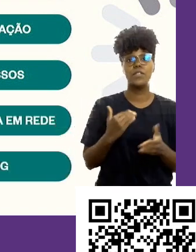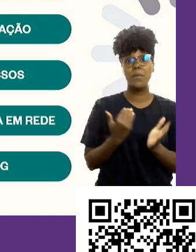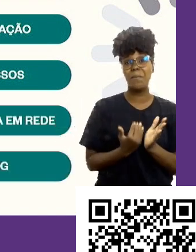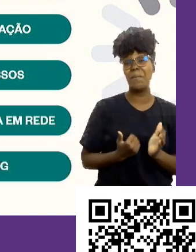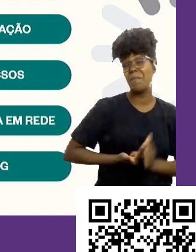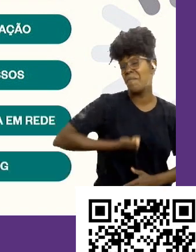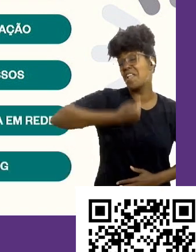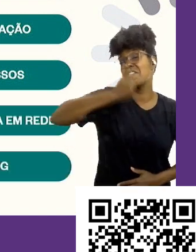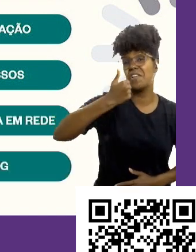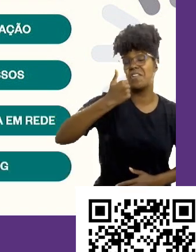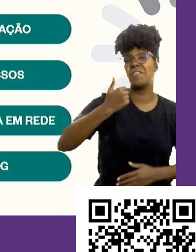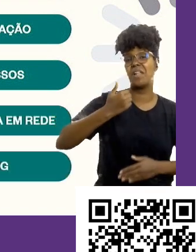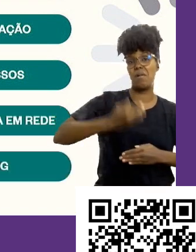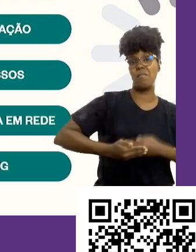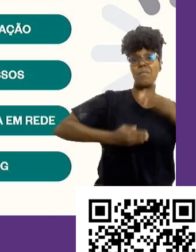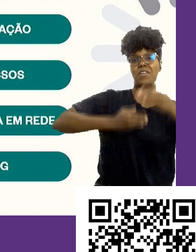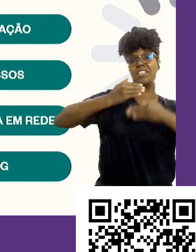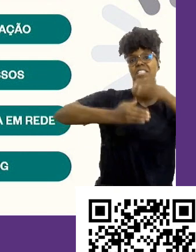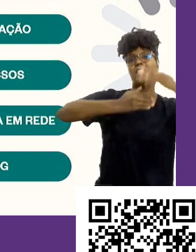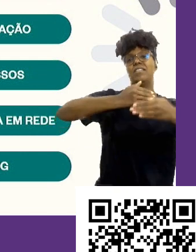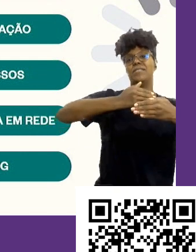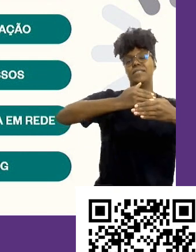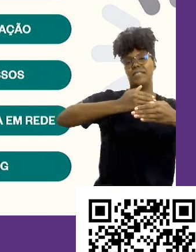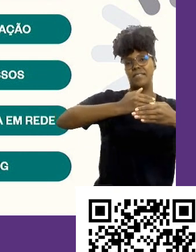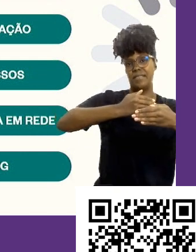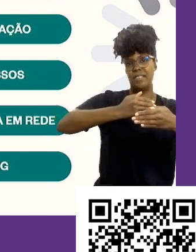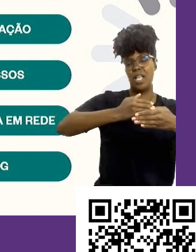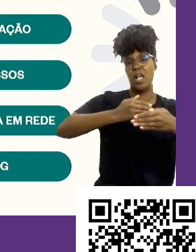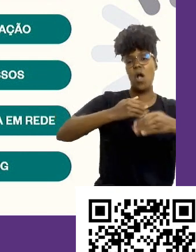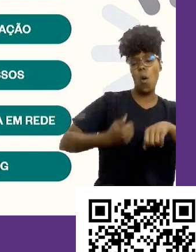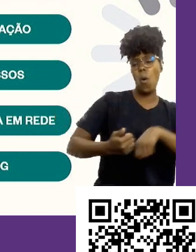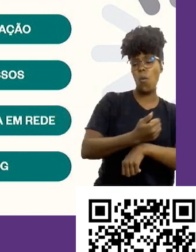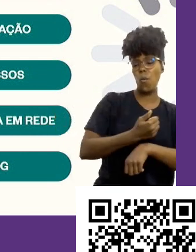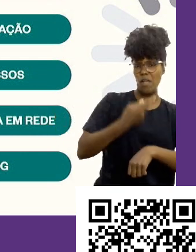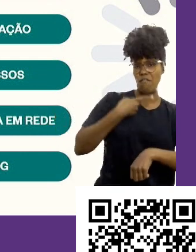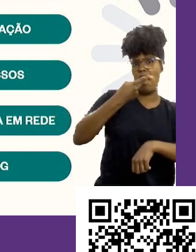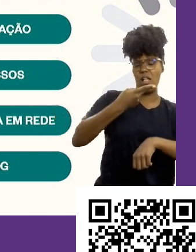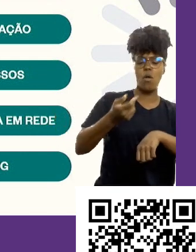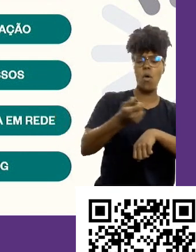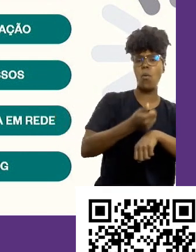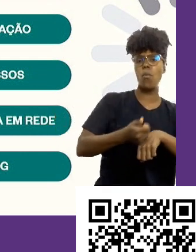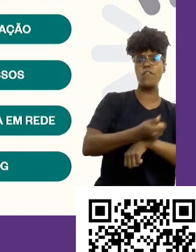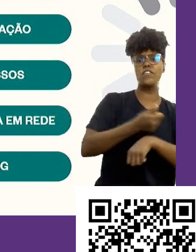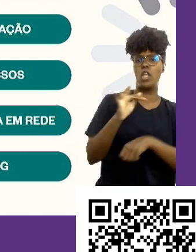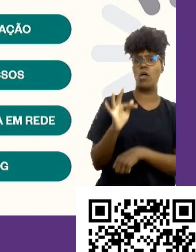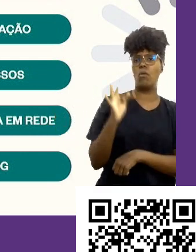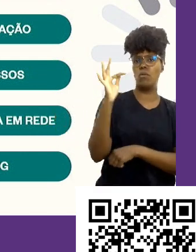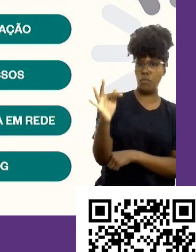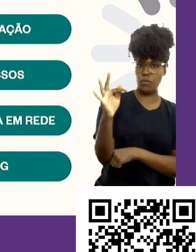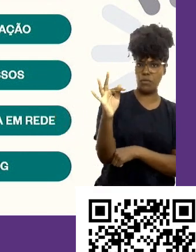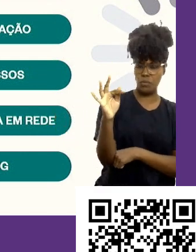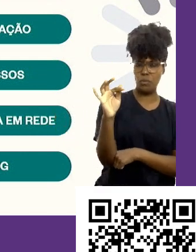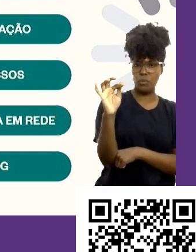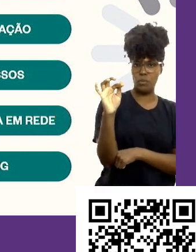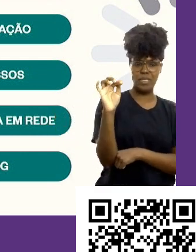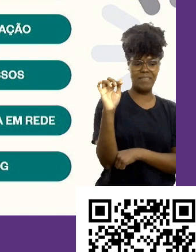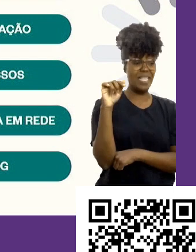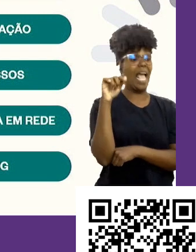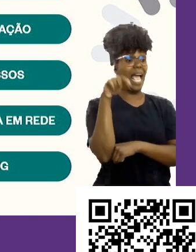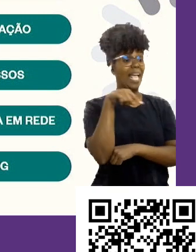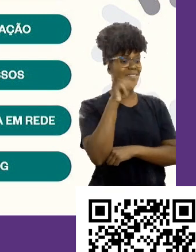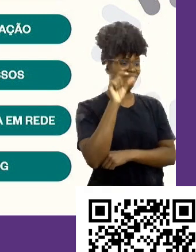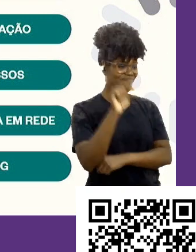Eu falo que o profissional do futuro, o profissional que vai se destacar, é um profissional que ele